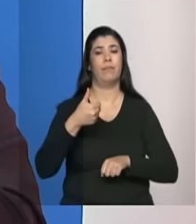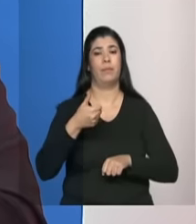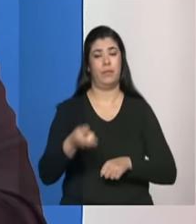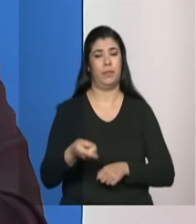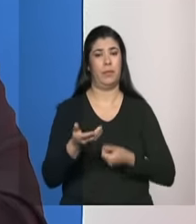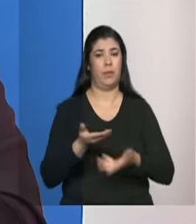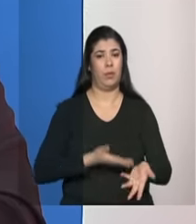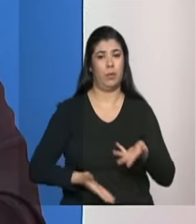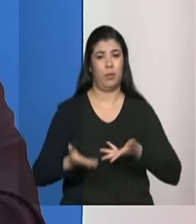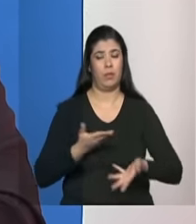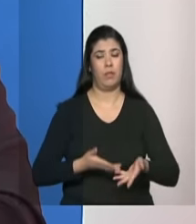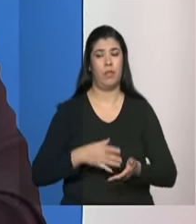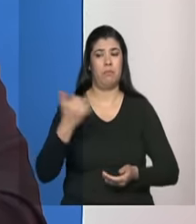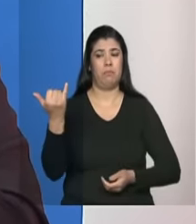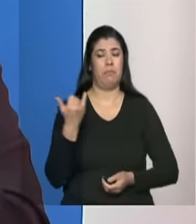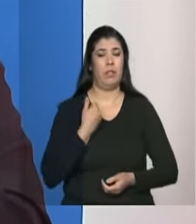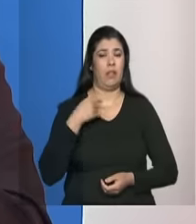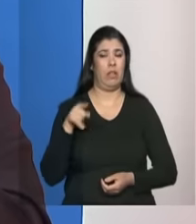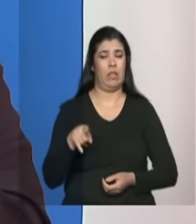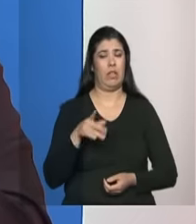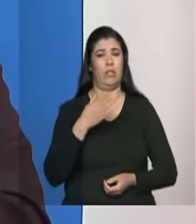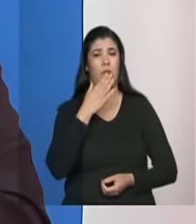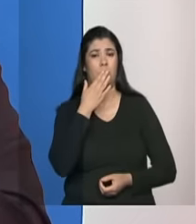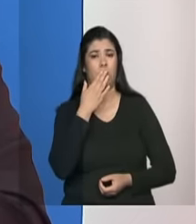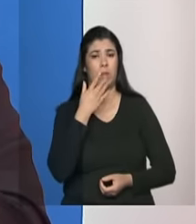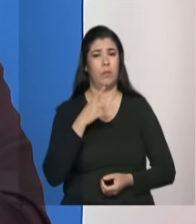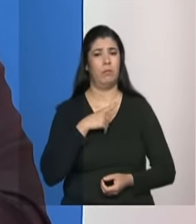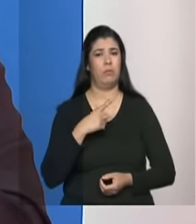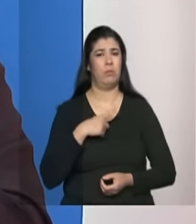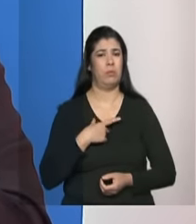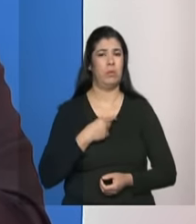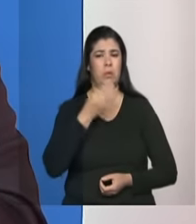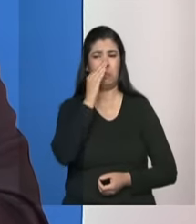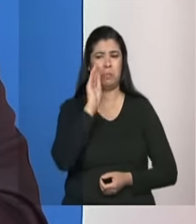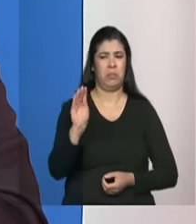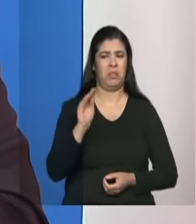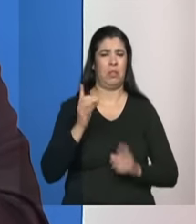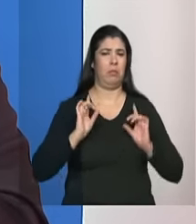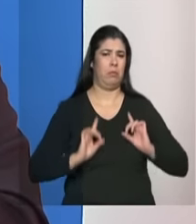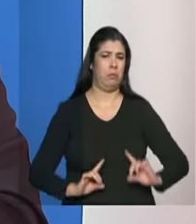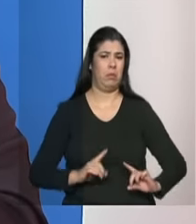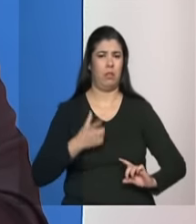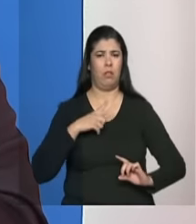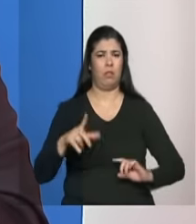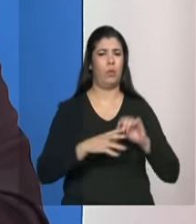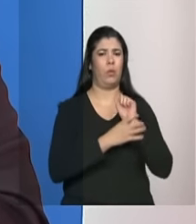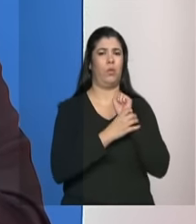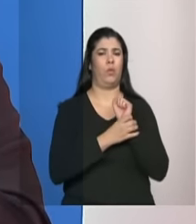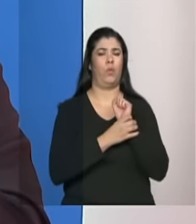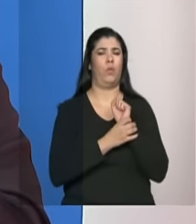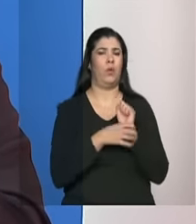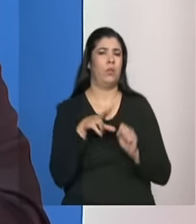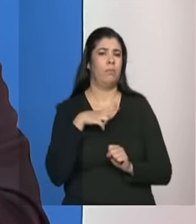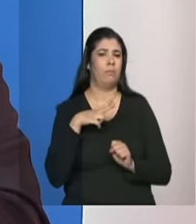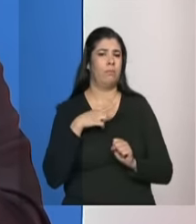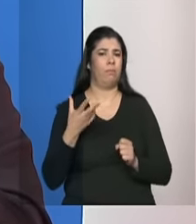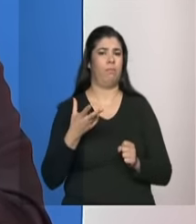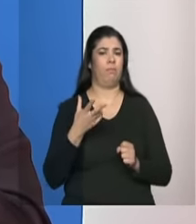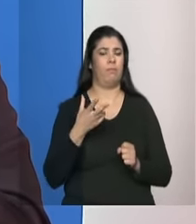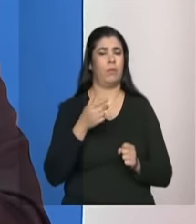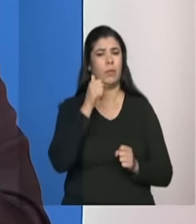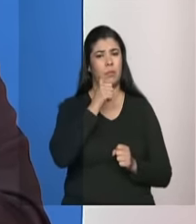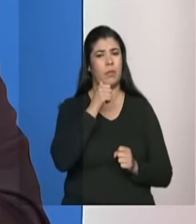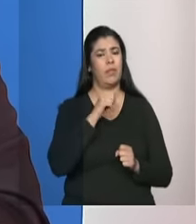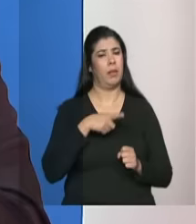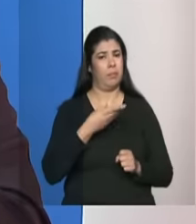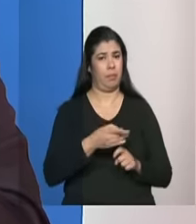são informados para a gente que são serviços ainda que violam muitos direitos que não asseguram a privacidade dessas mulheres as mulheres grávidas elas precisam